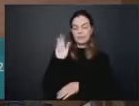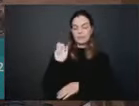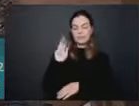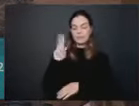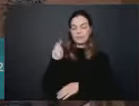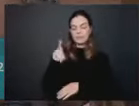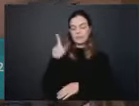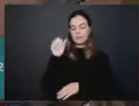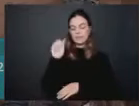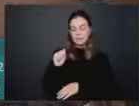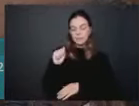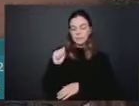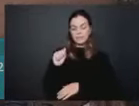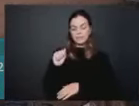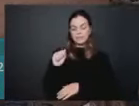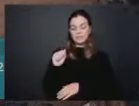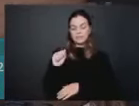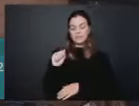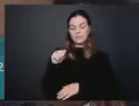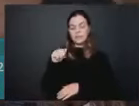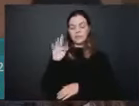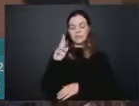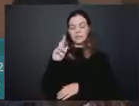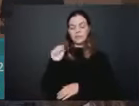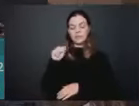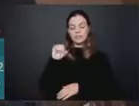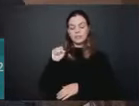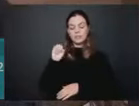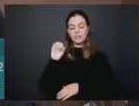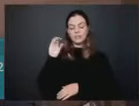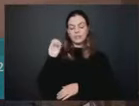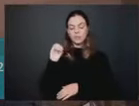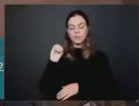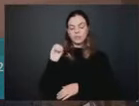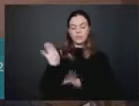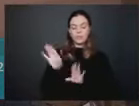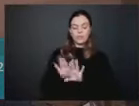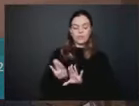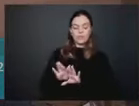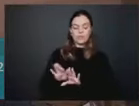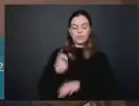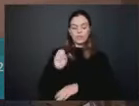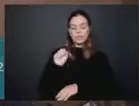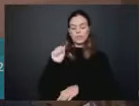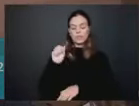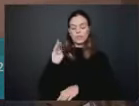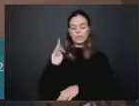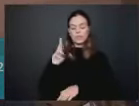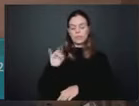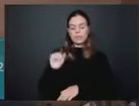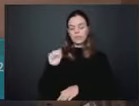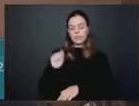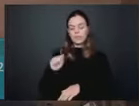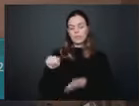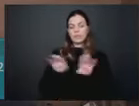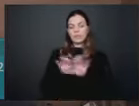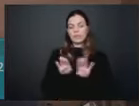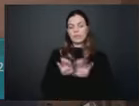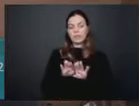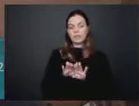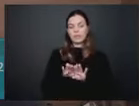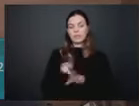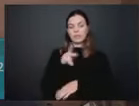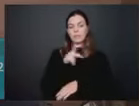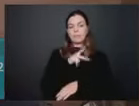Martineguini, e à Sabrina Mota, e também ao vereador Pedro Duarte, do Partido Novo do Rio de